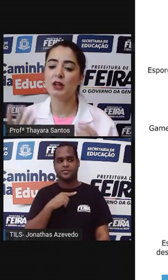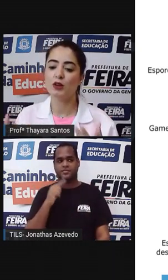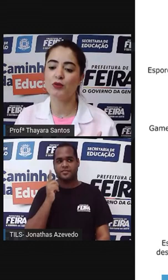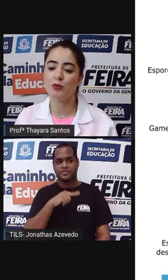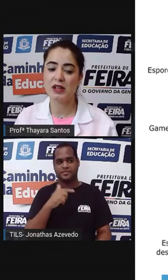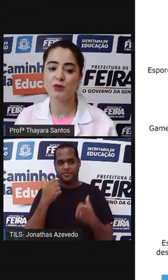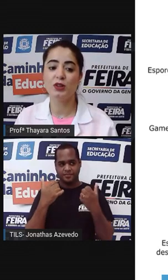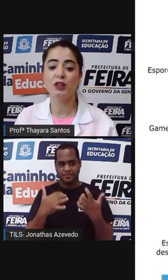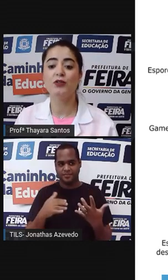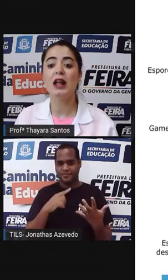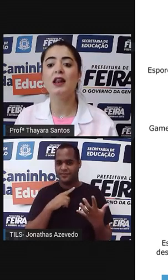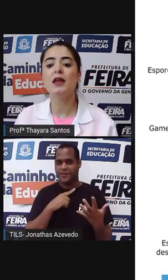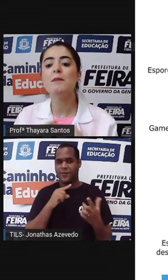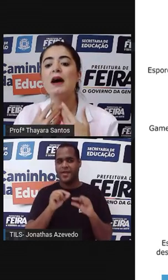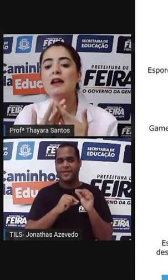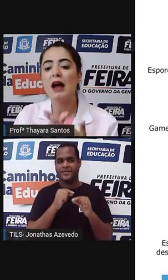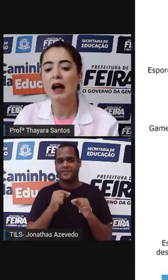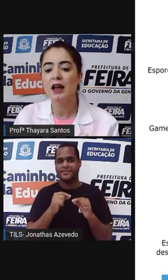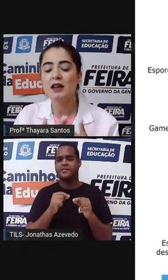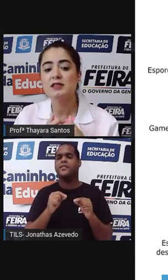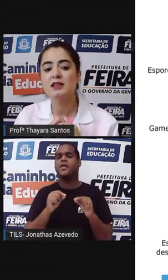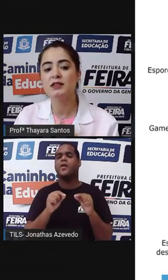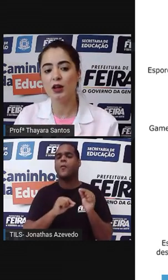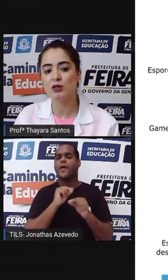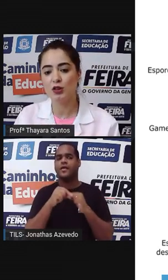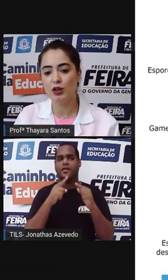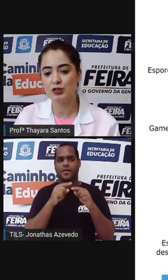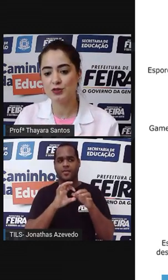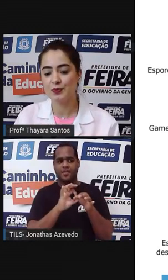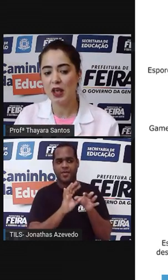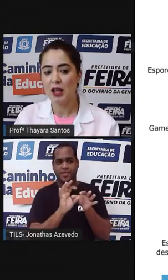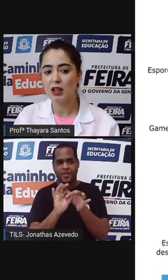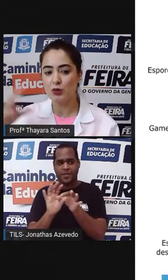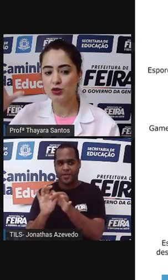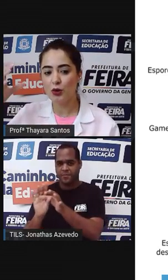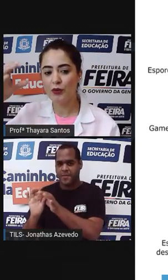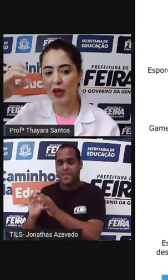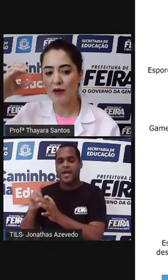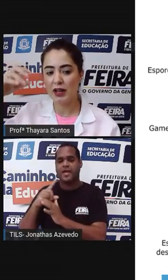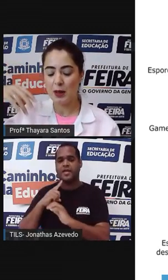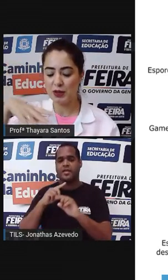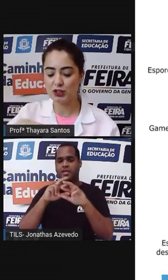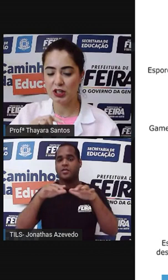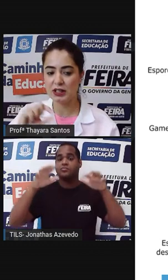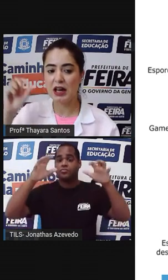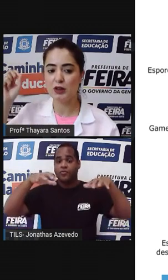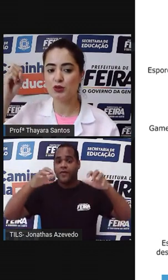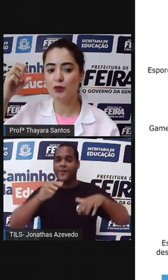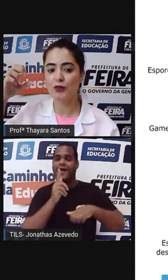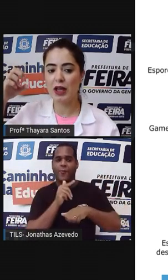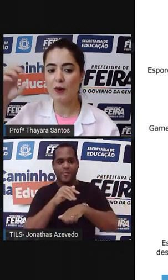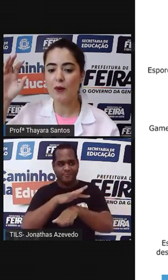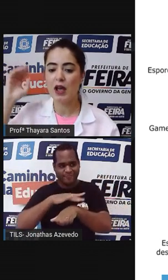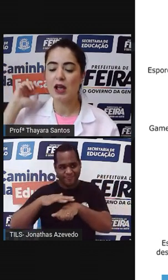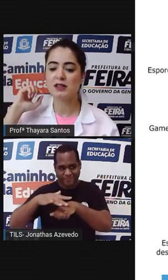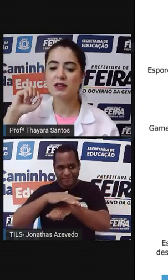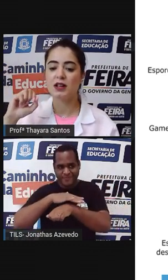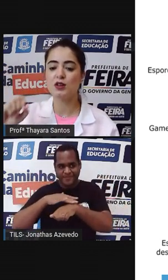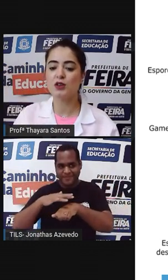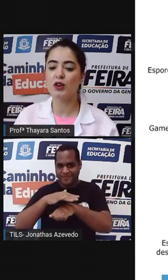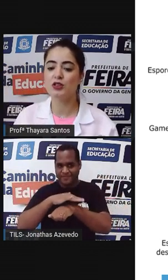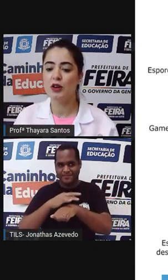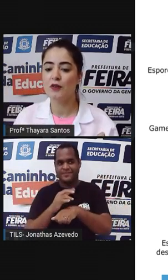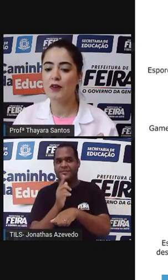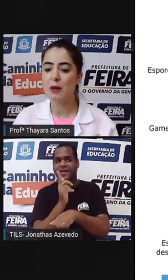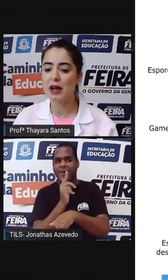esse gametófito masculino vai liberar esses anterozoides. Então choveu ali, a plantinha está lá, choveu. Esse